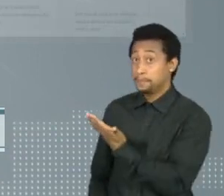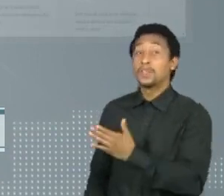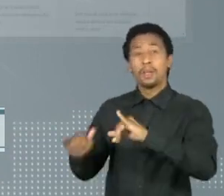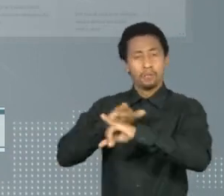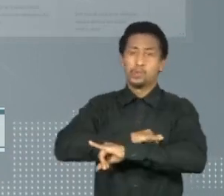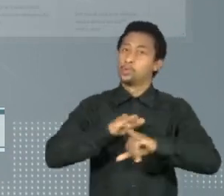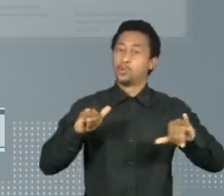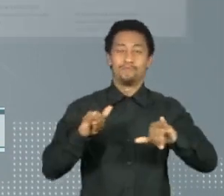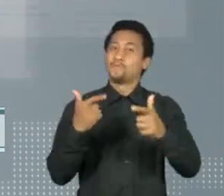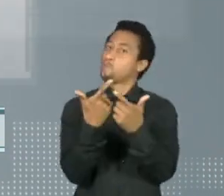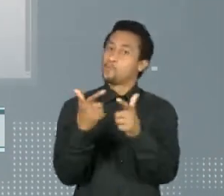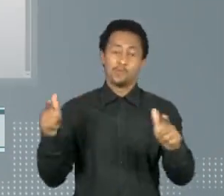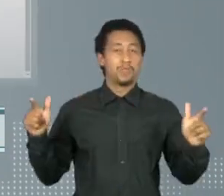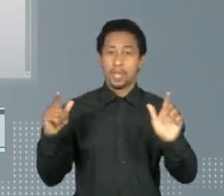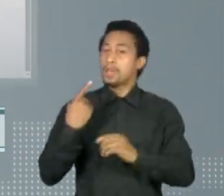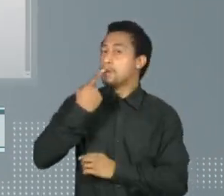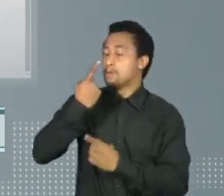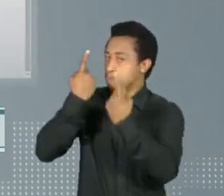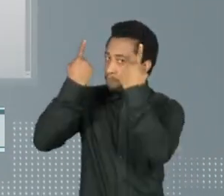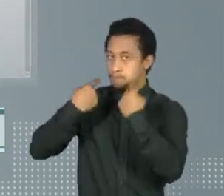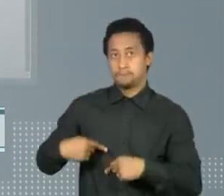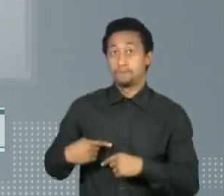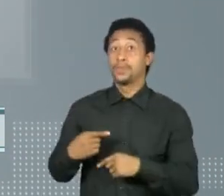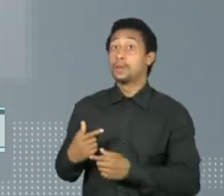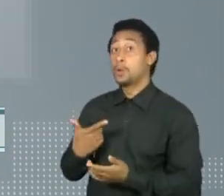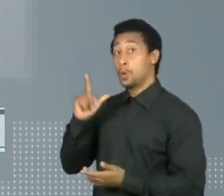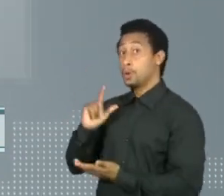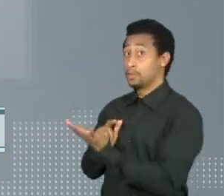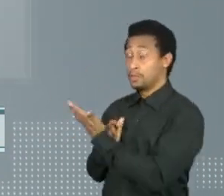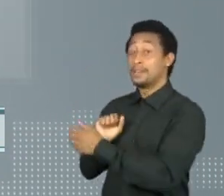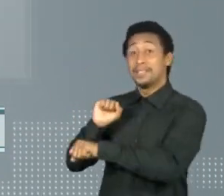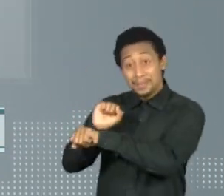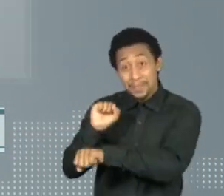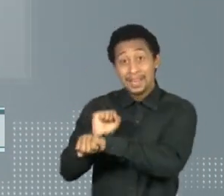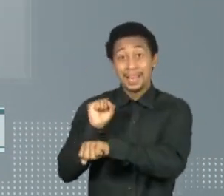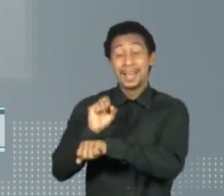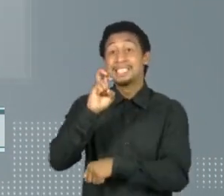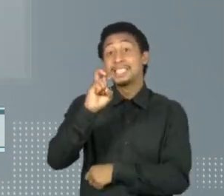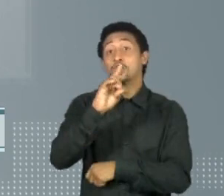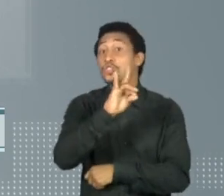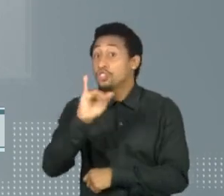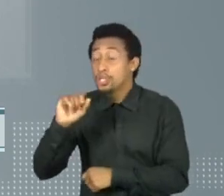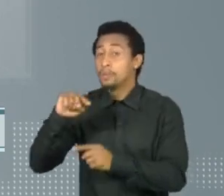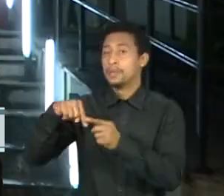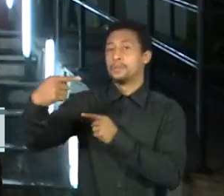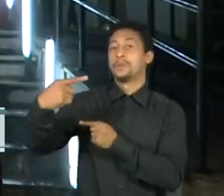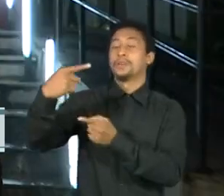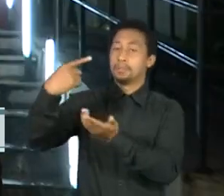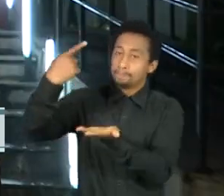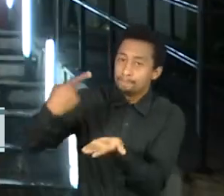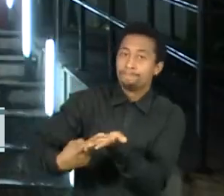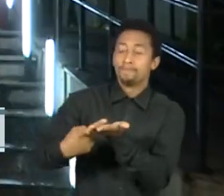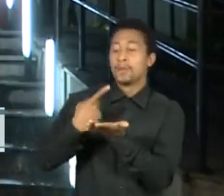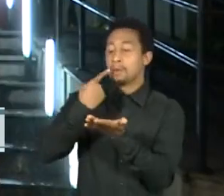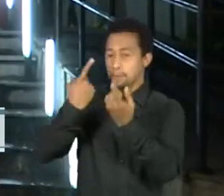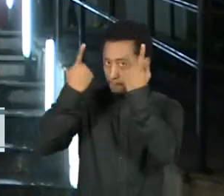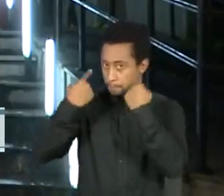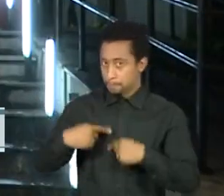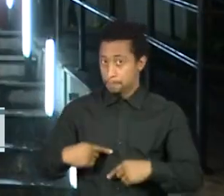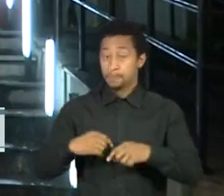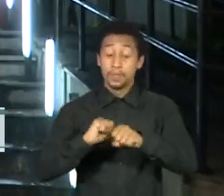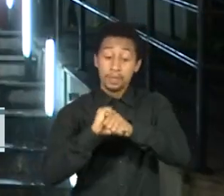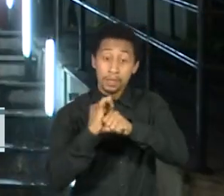temporariamente suspenso. Nesta outra, é preciso esperar cinco dias para fazer o exame. A variante Ômicron